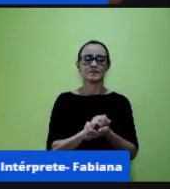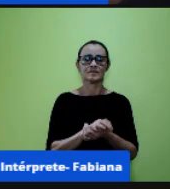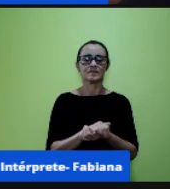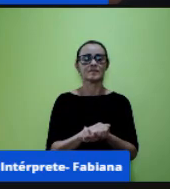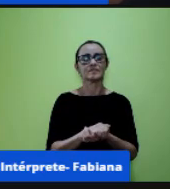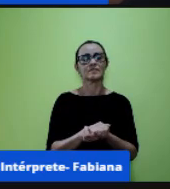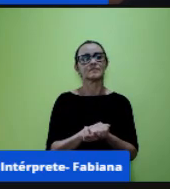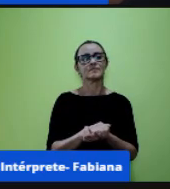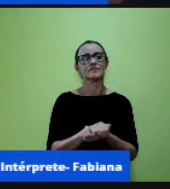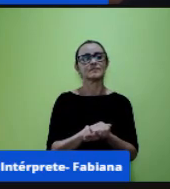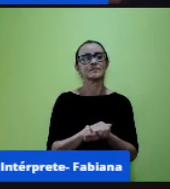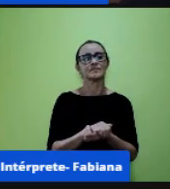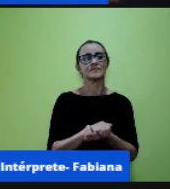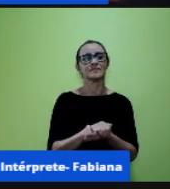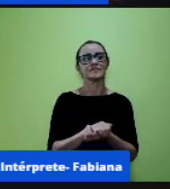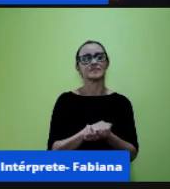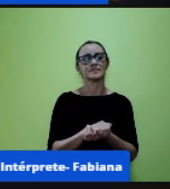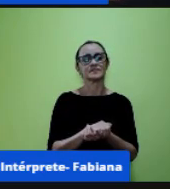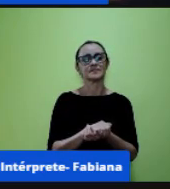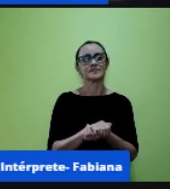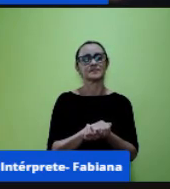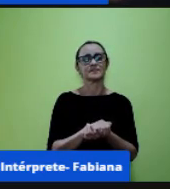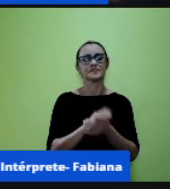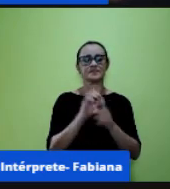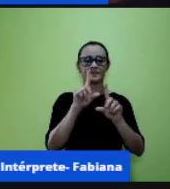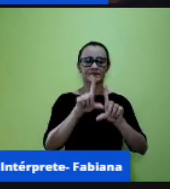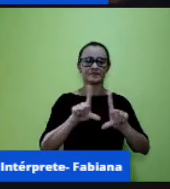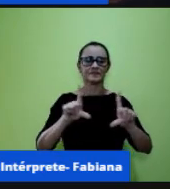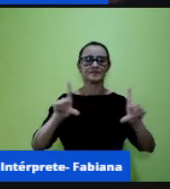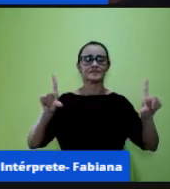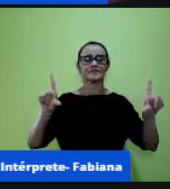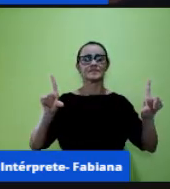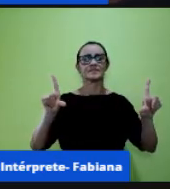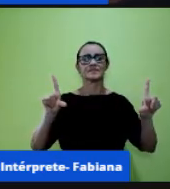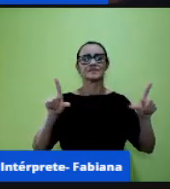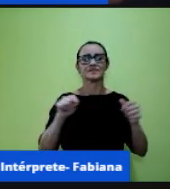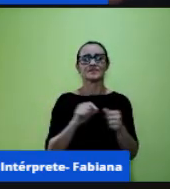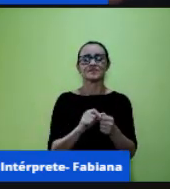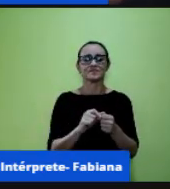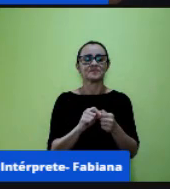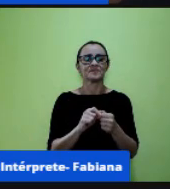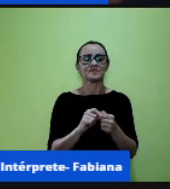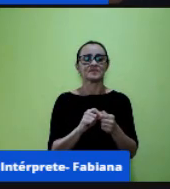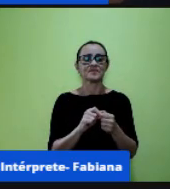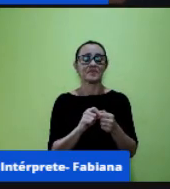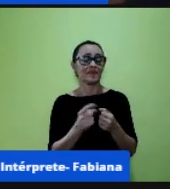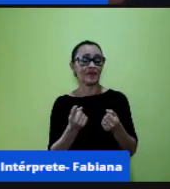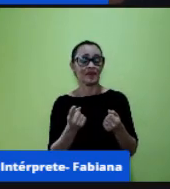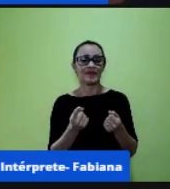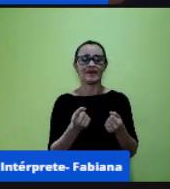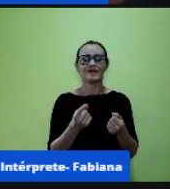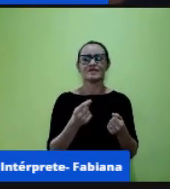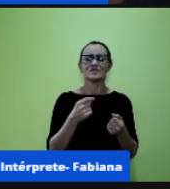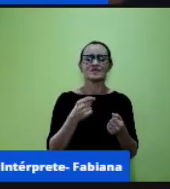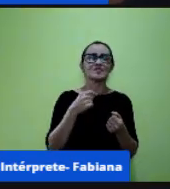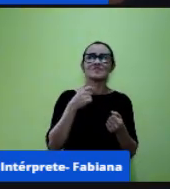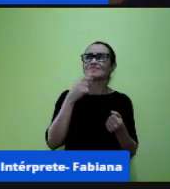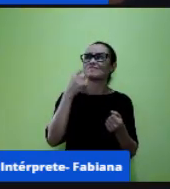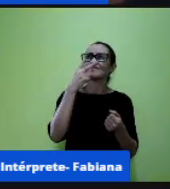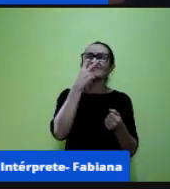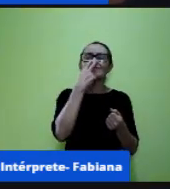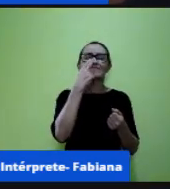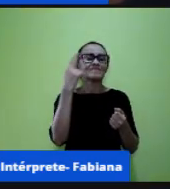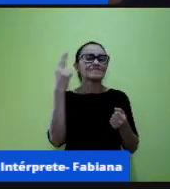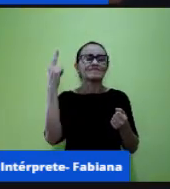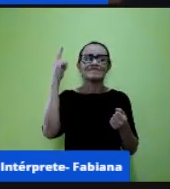nossa pode ir passando né a gente viaja né o professor que conhece sabe que